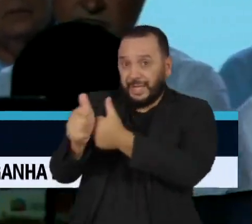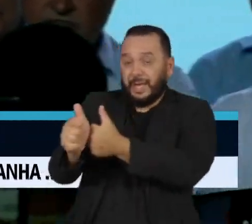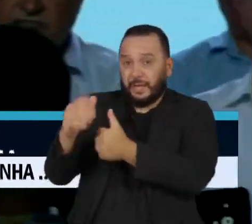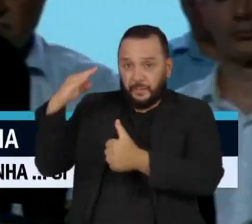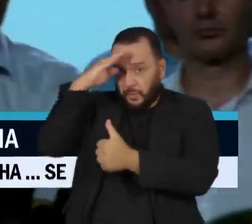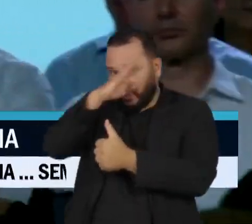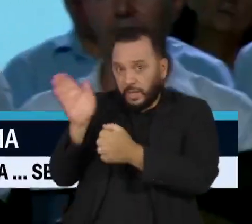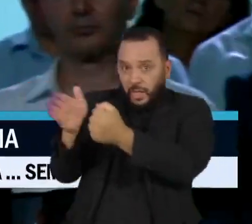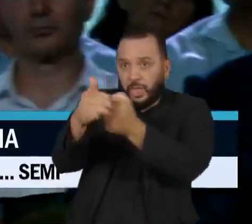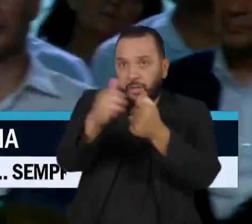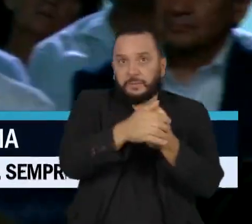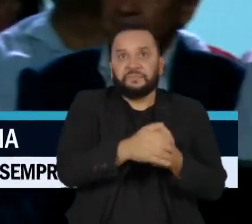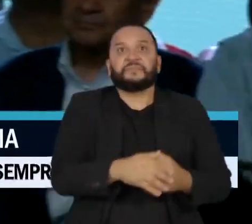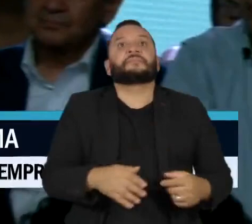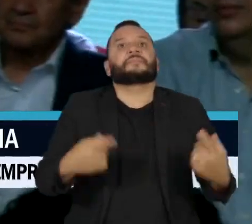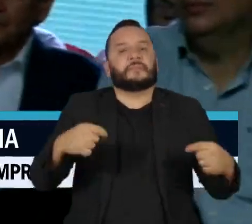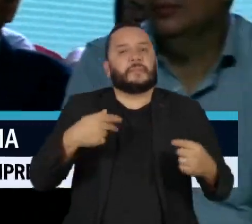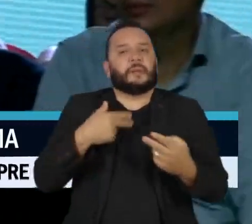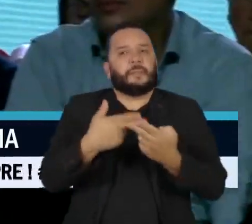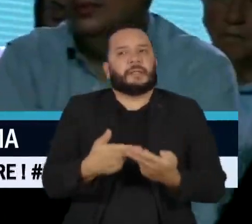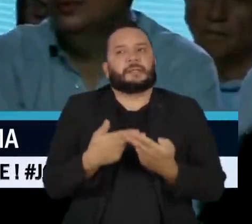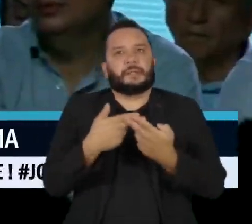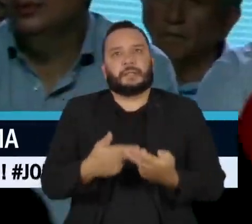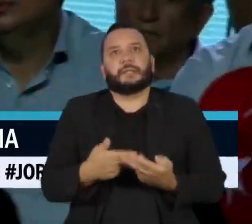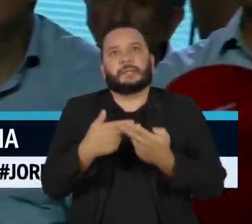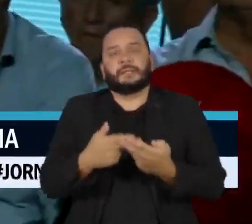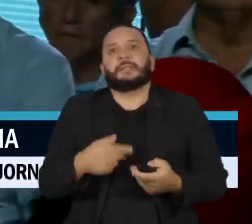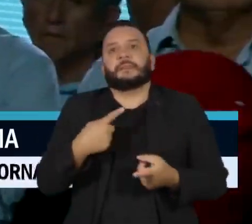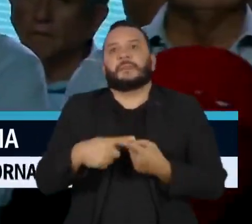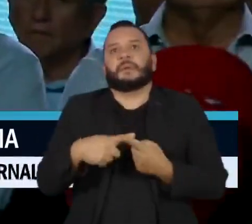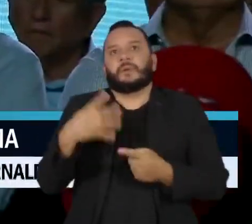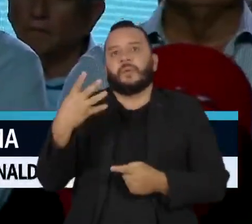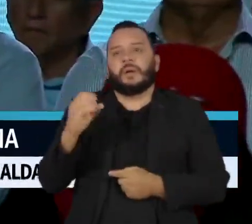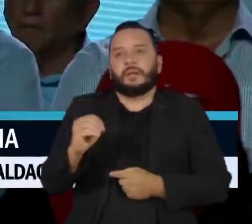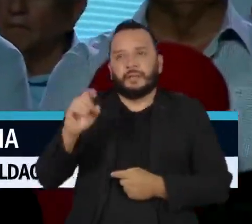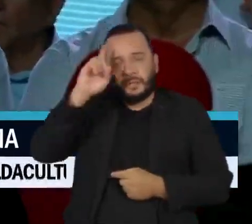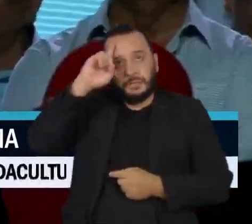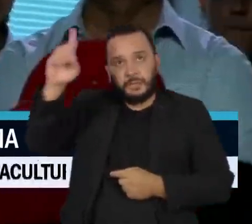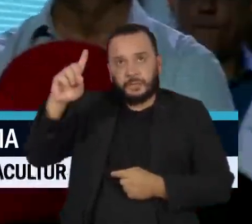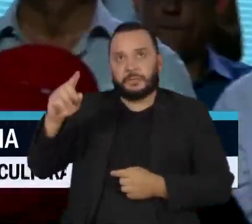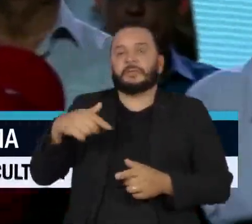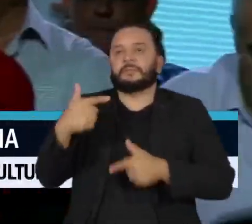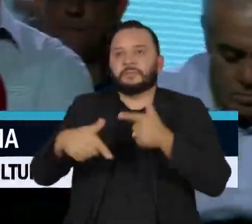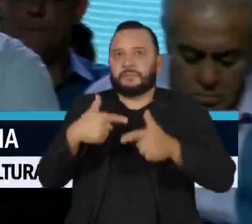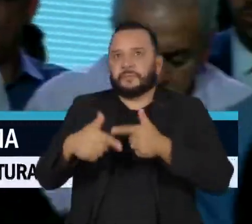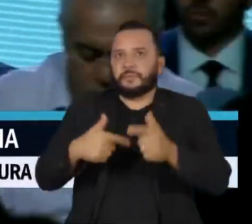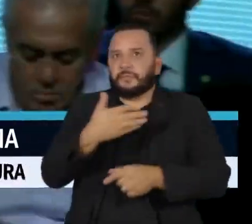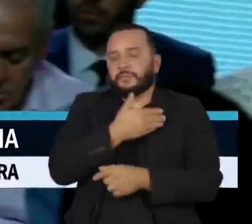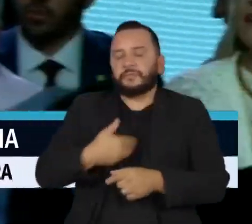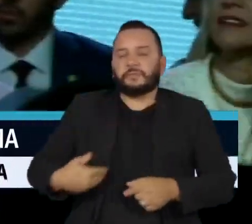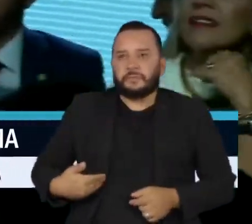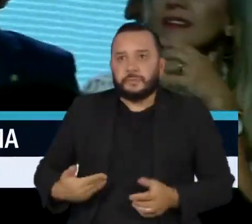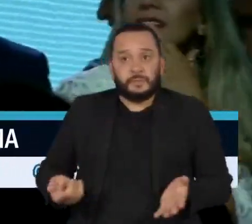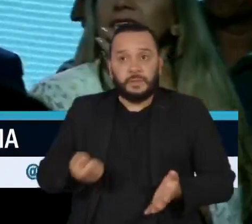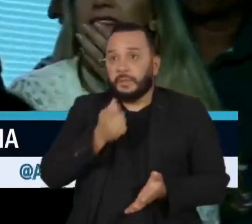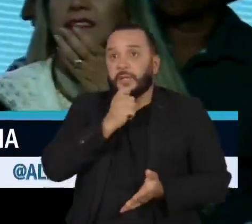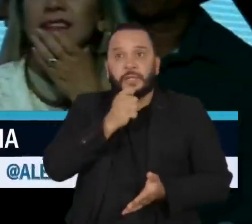ter um pouquinho de paciência porque nós estamos apenas há 40 dias no governo. A gente ainda nem conseguiu